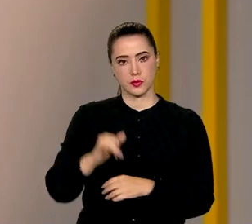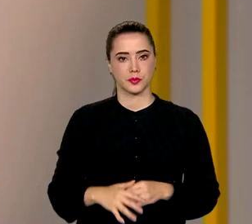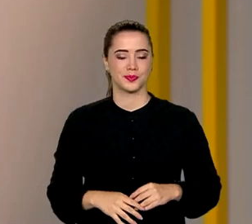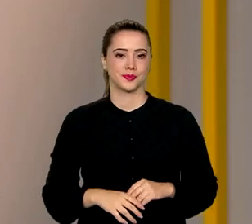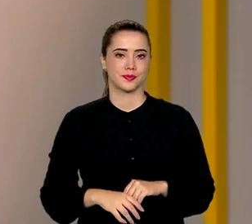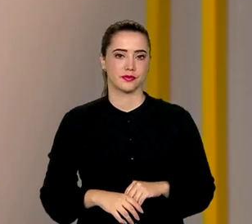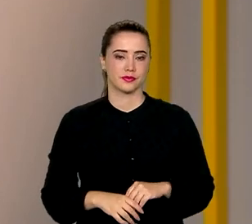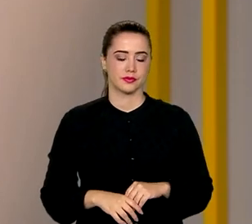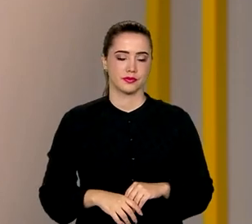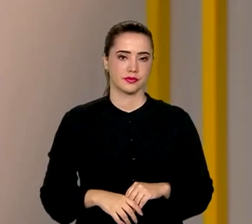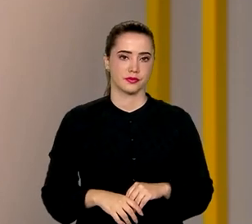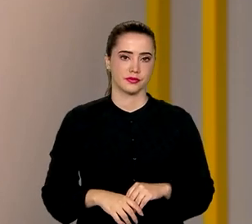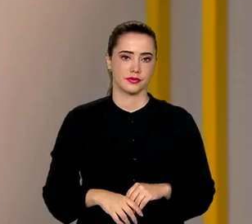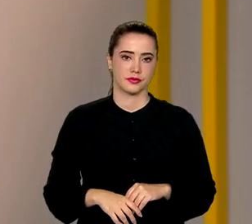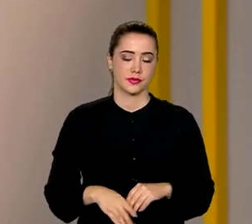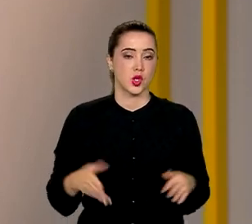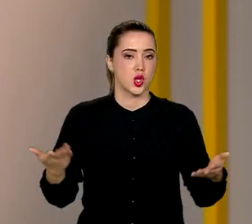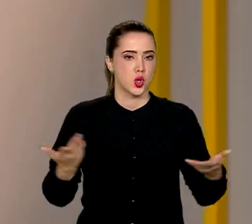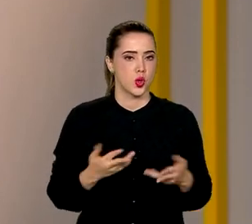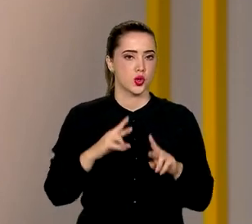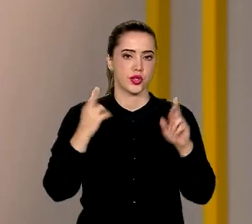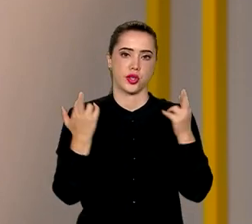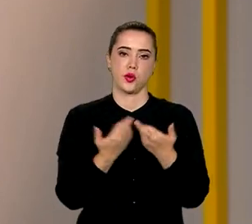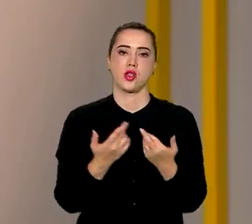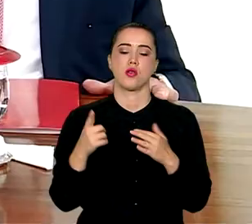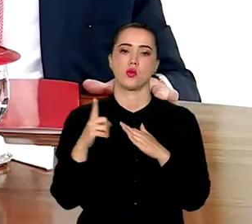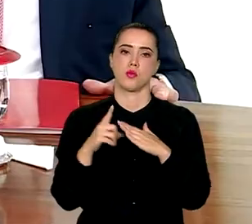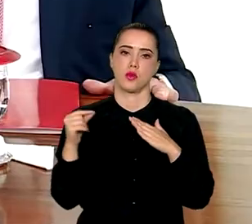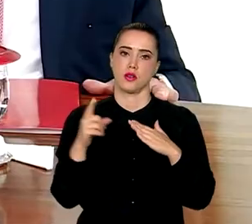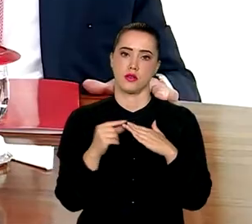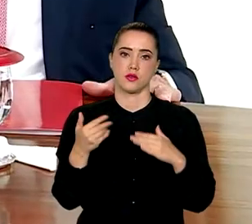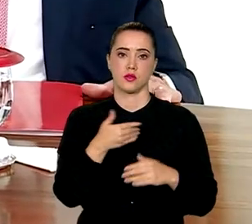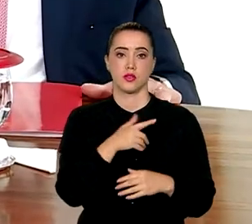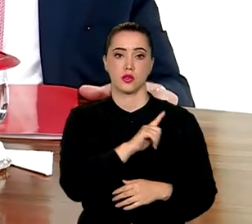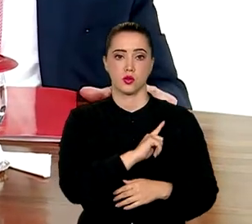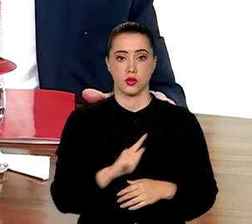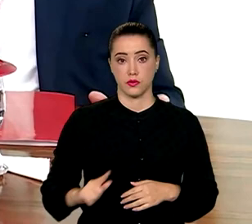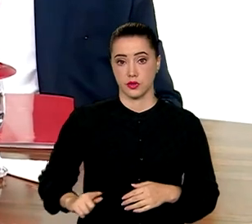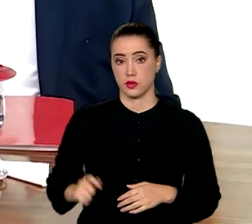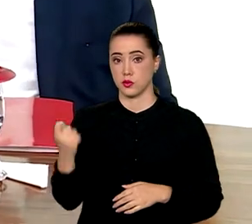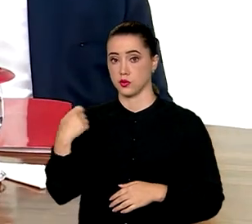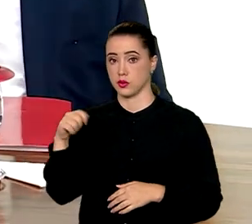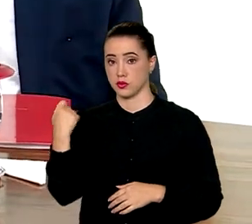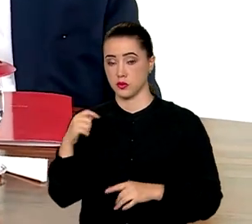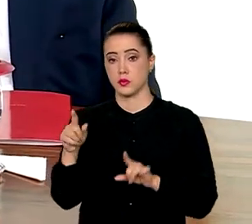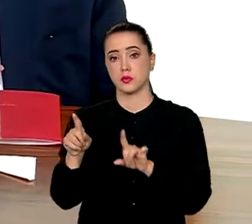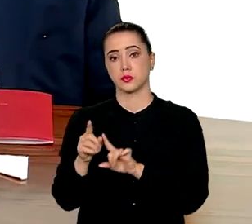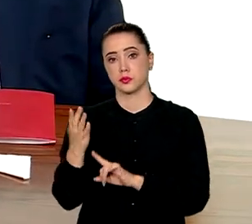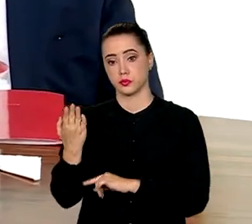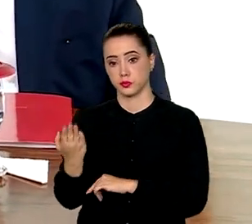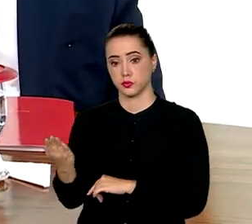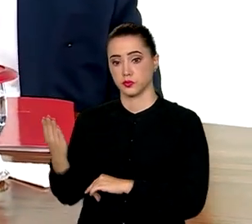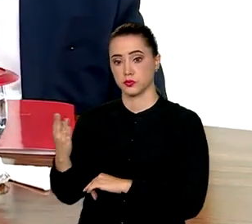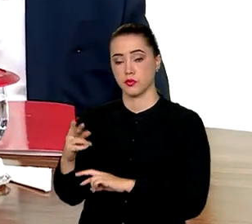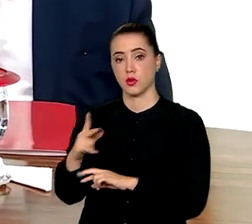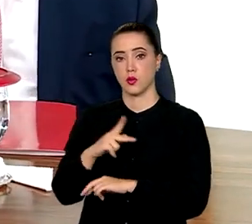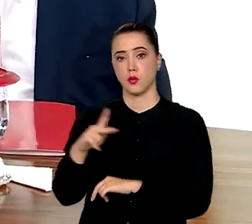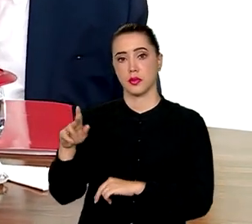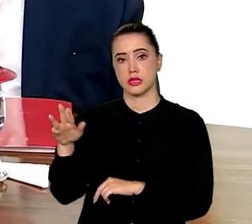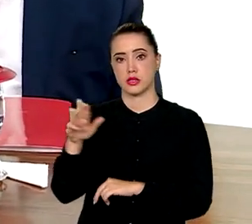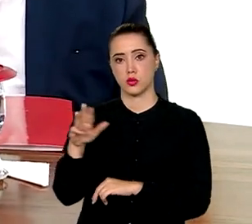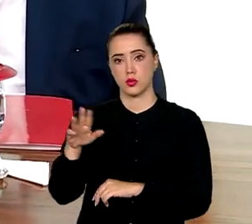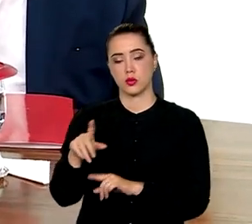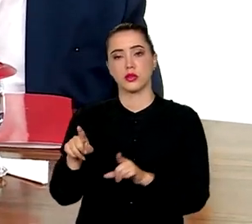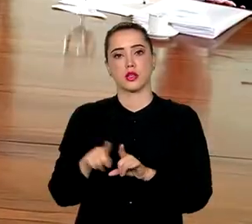E hoje ocorreu uma reunião no Palácio do Planalto entre o governador do Rio Grande do Sul, Eduardo Leite, o presidente